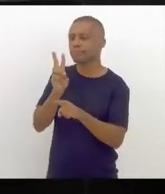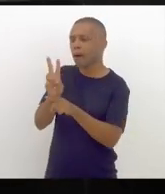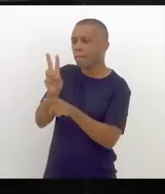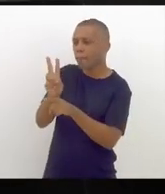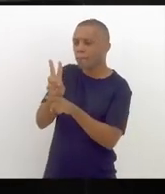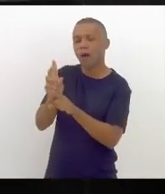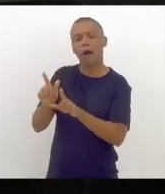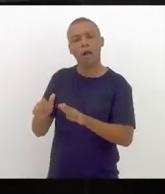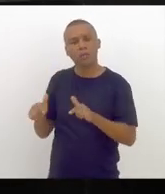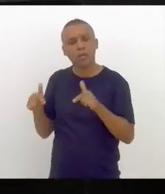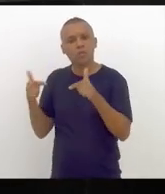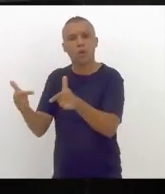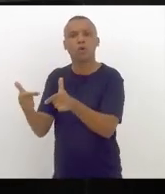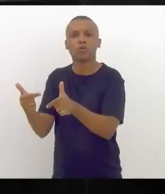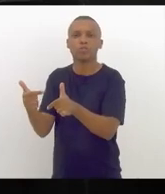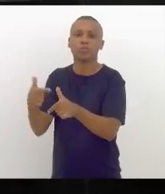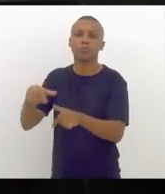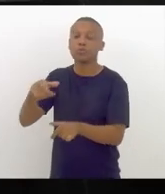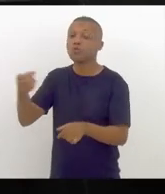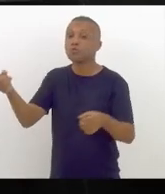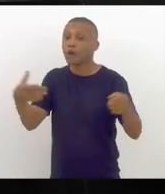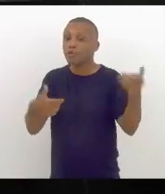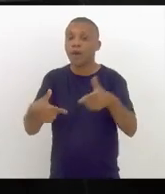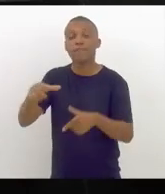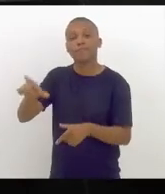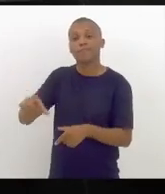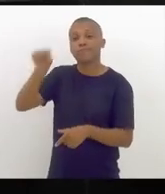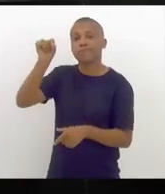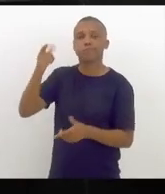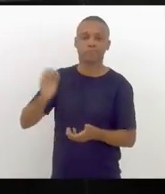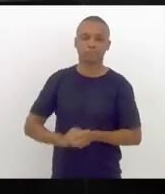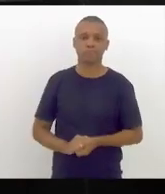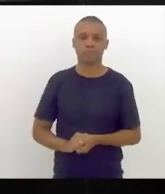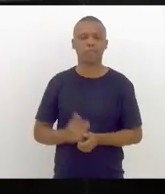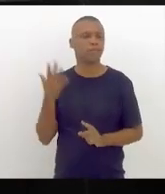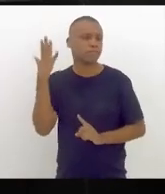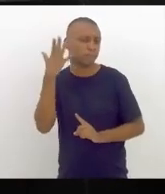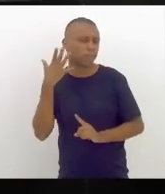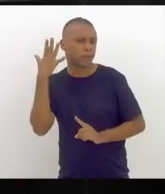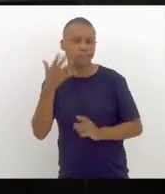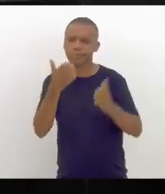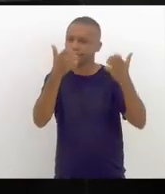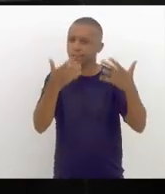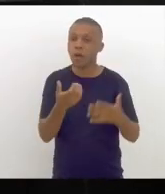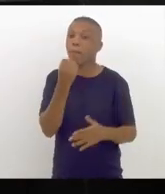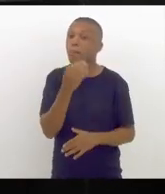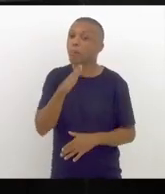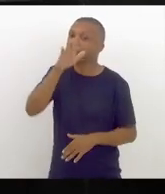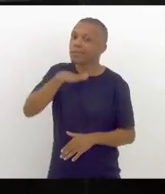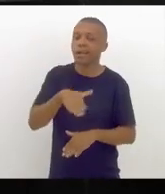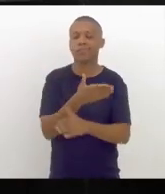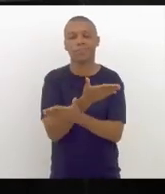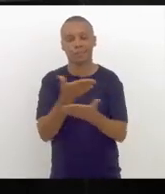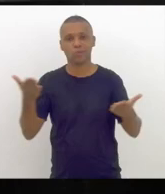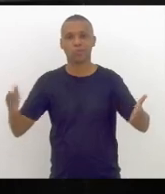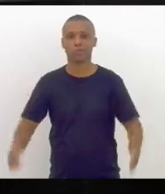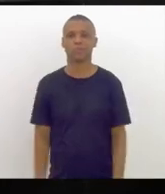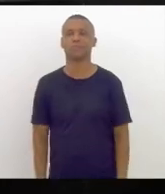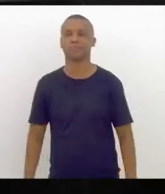as ações dos novos eleitos. Eram essas as minhas palavras. Uma boa tarde a todos e a todas.